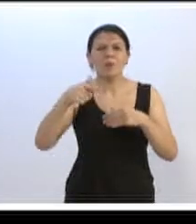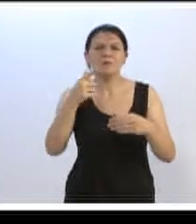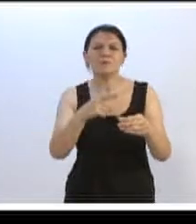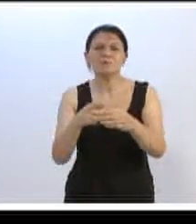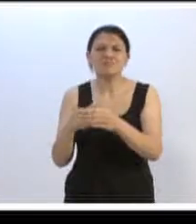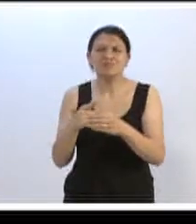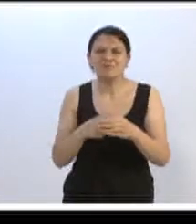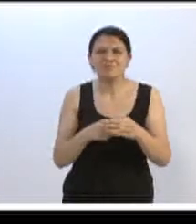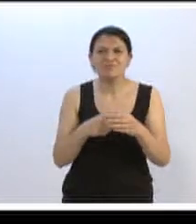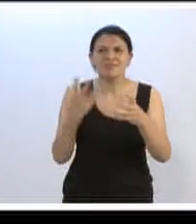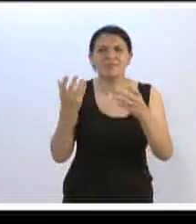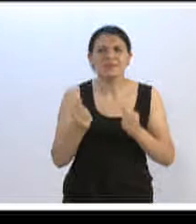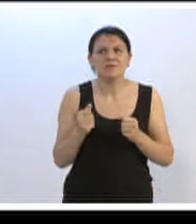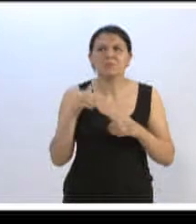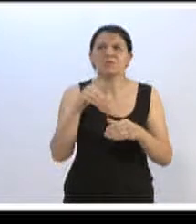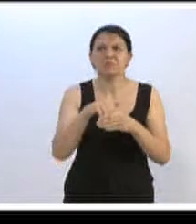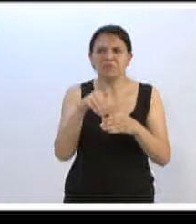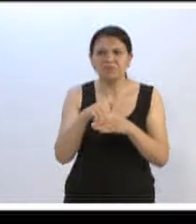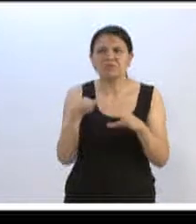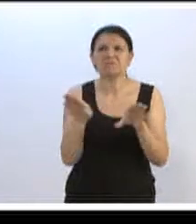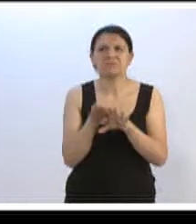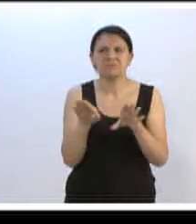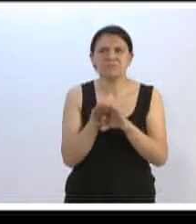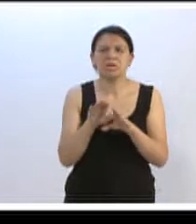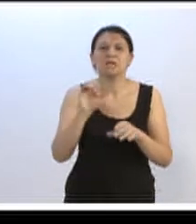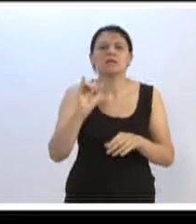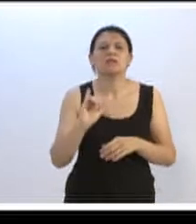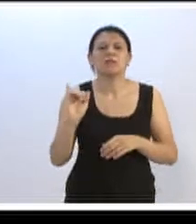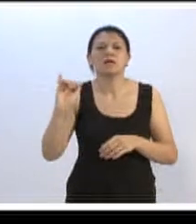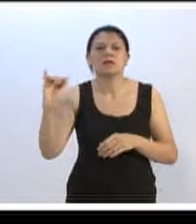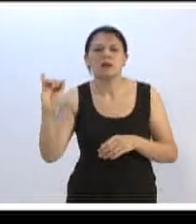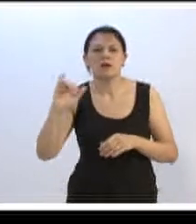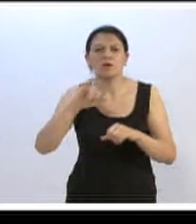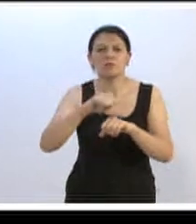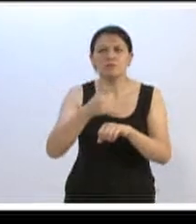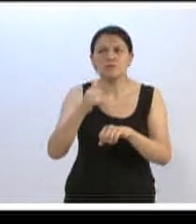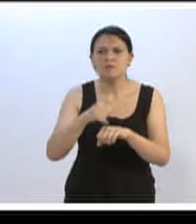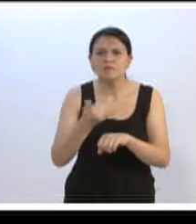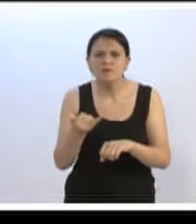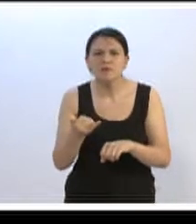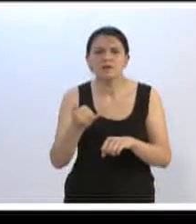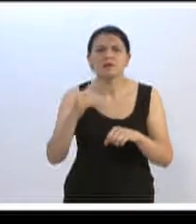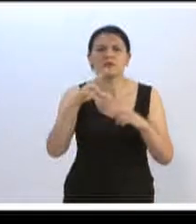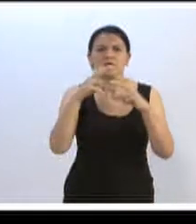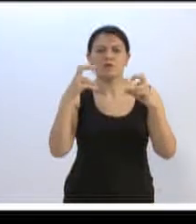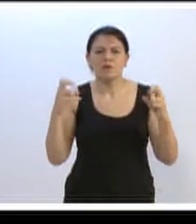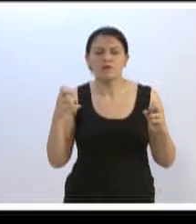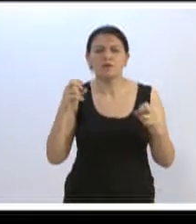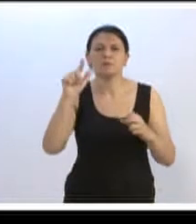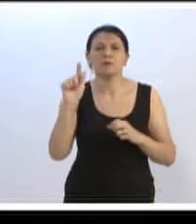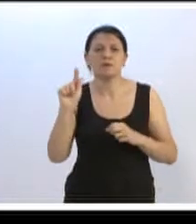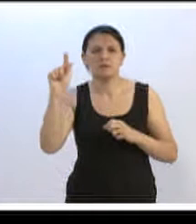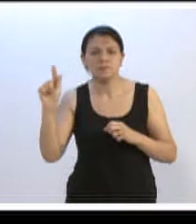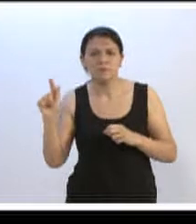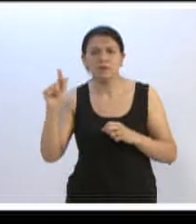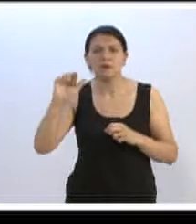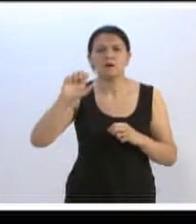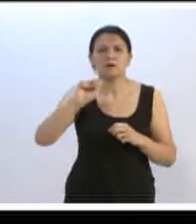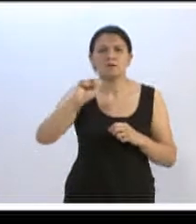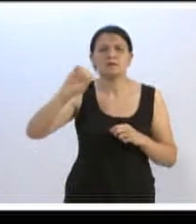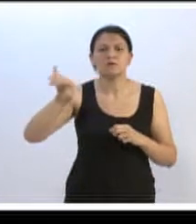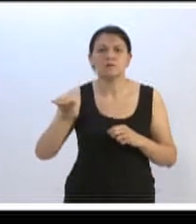recebemos uma votação bacana, também como Indaial, Joinville, Florianópolis, Gaspar, São José, Timbó,